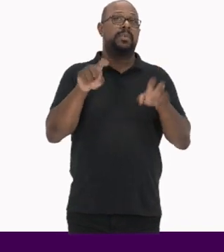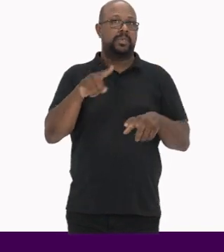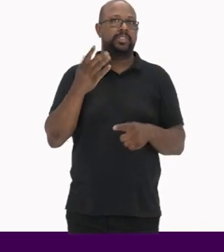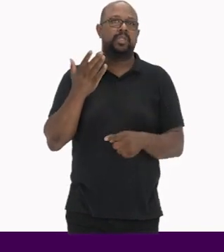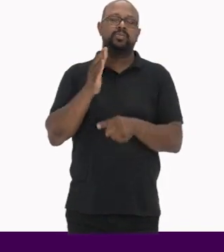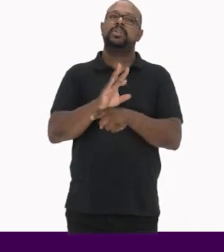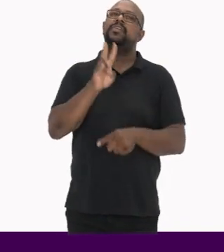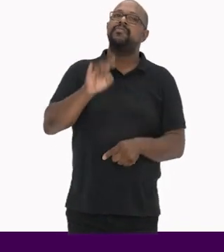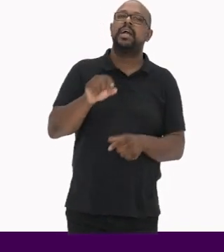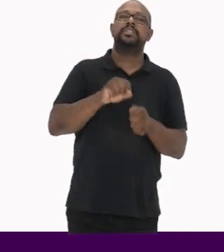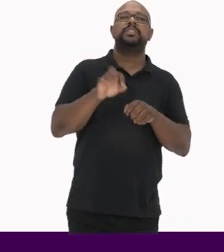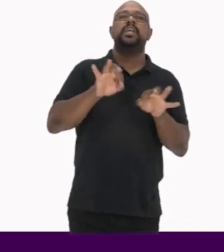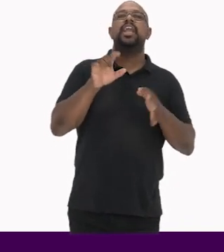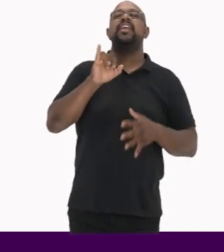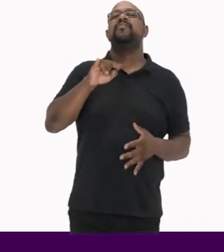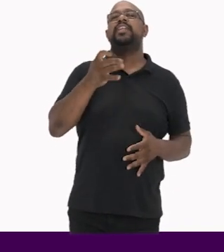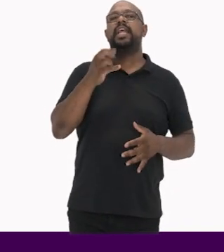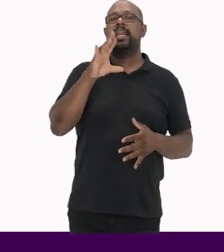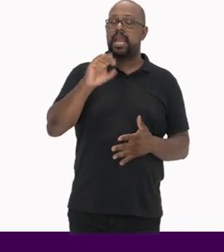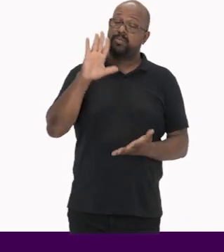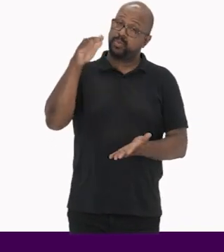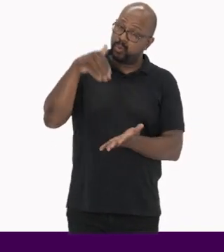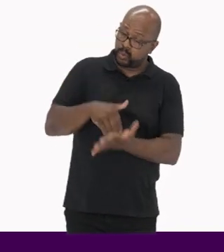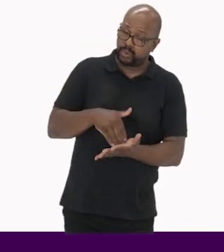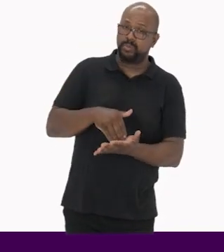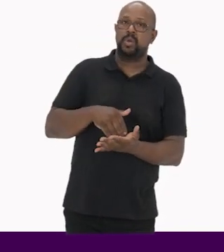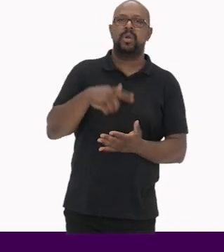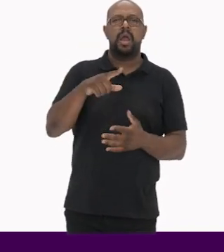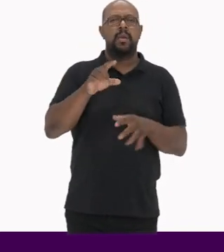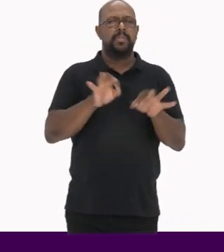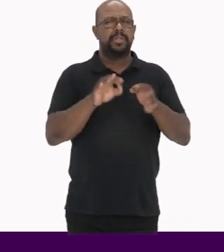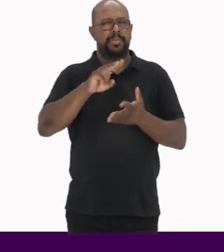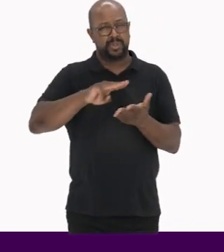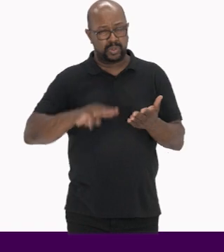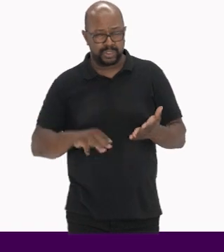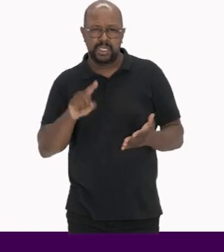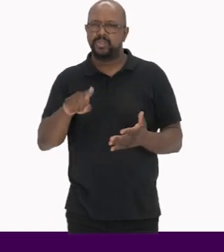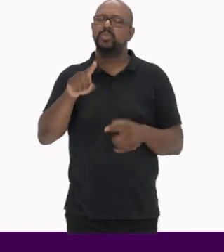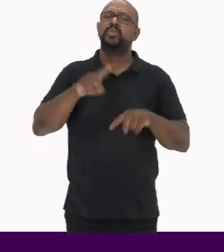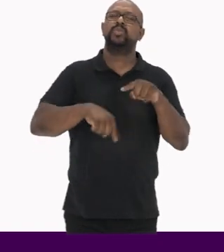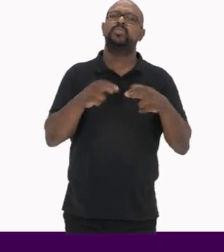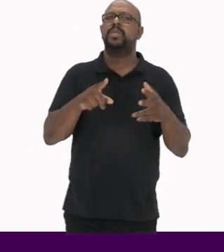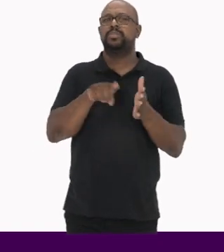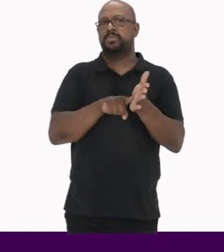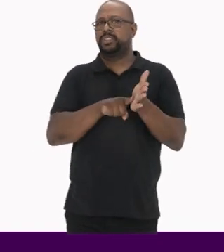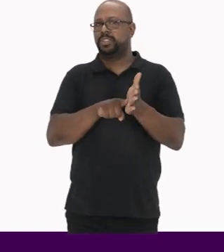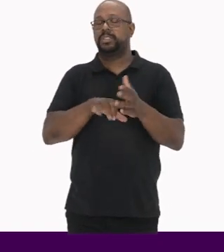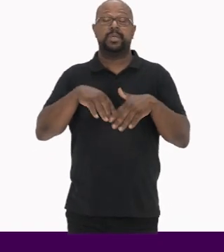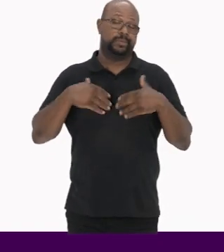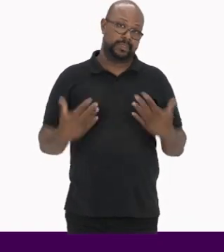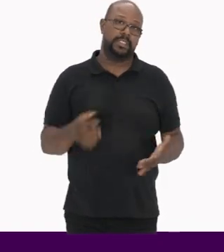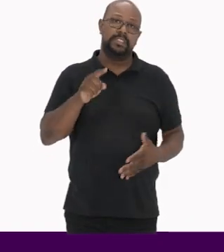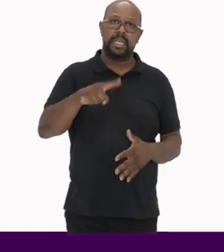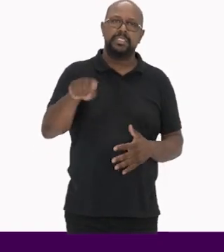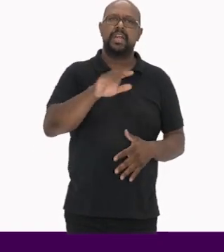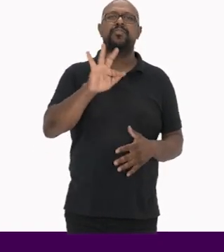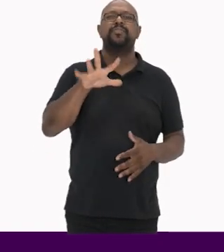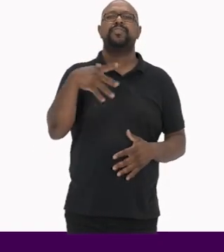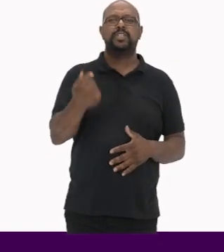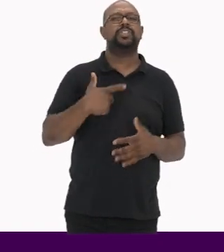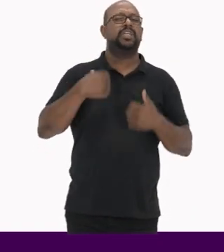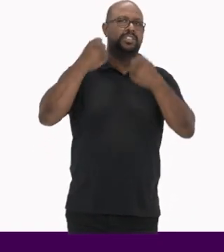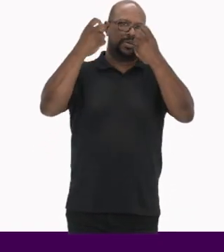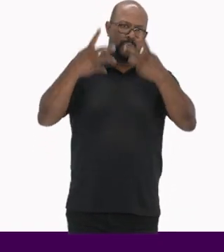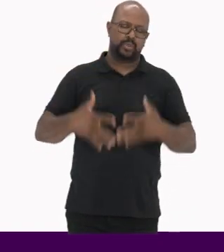ajuda no que será inventariado Por fim, a preparação de metodologia e dos instrumentos de pesquisa Ou seja, essas